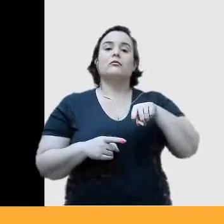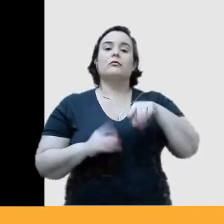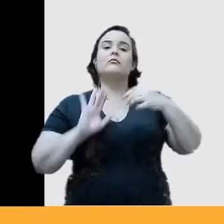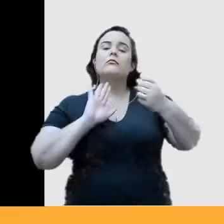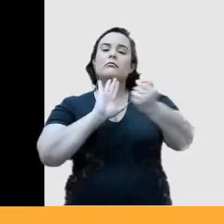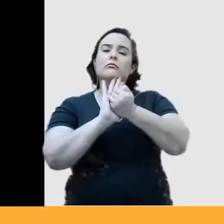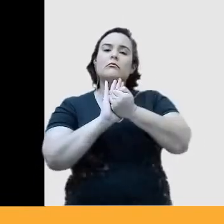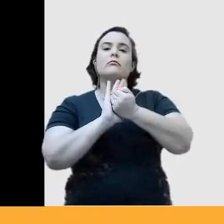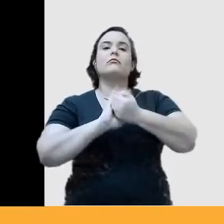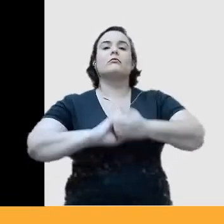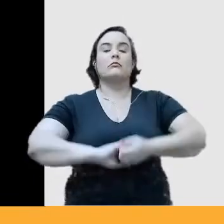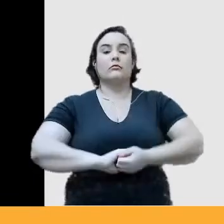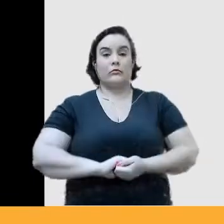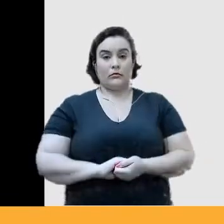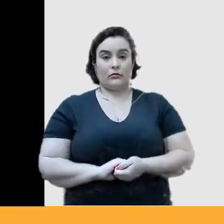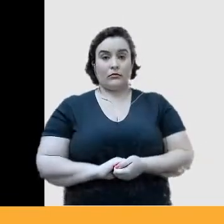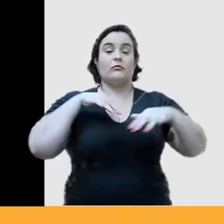da,